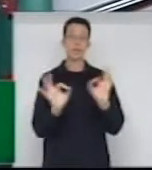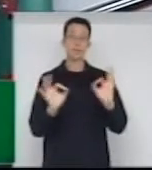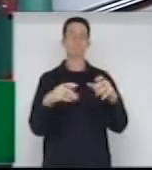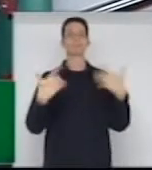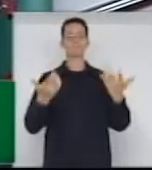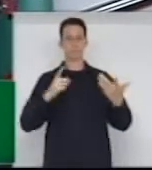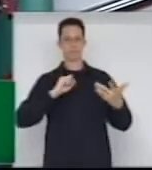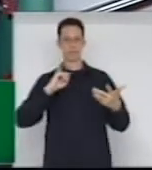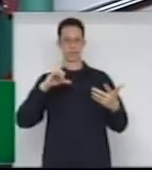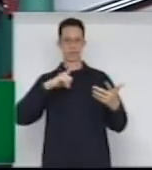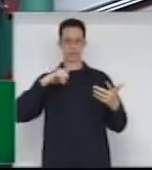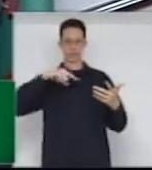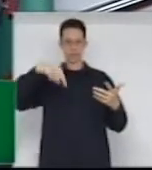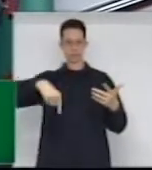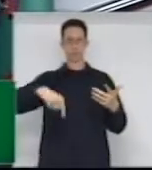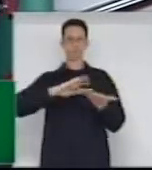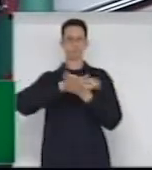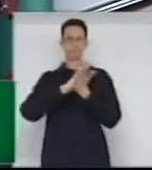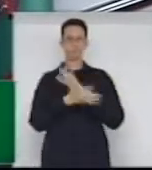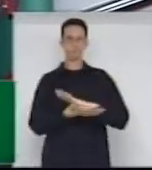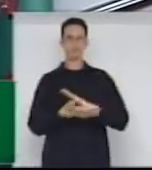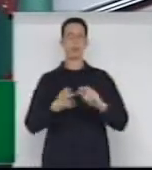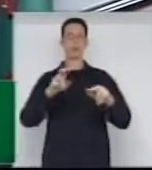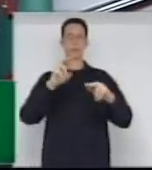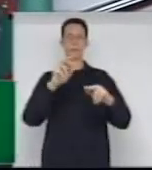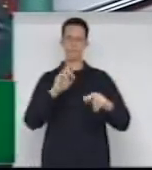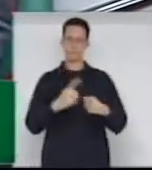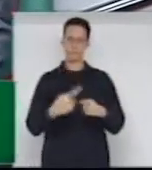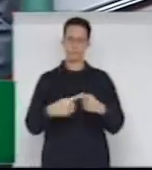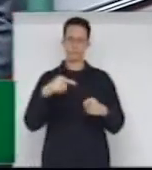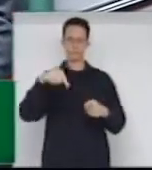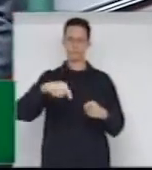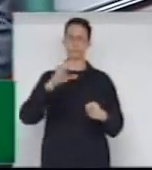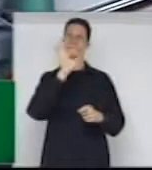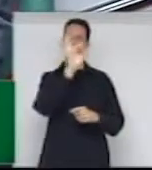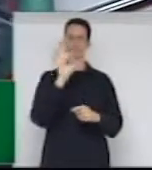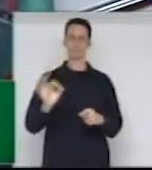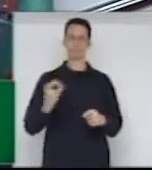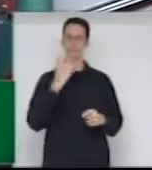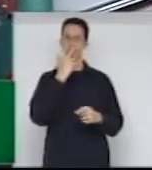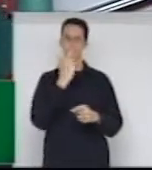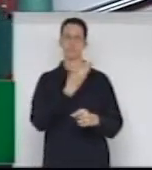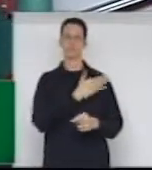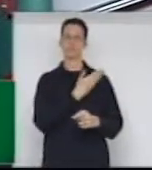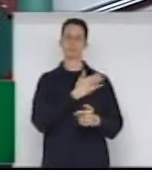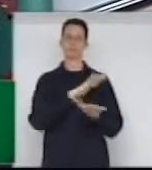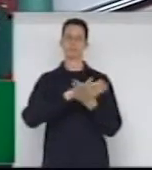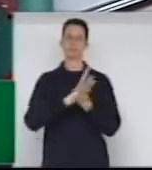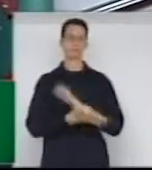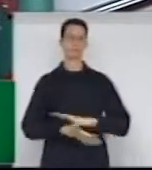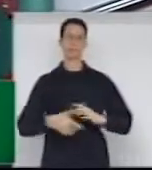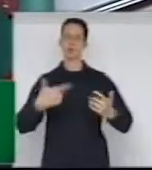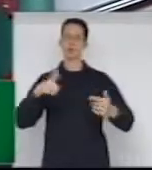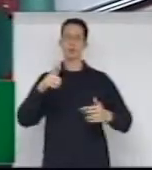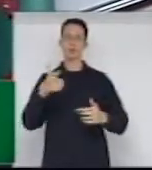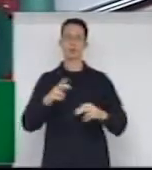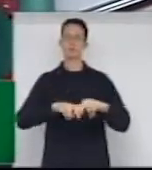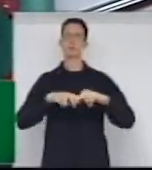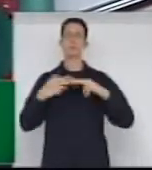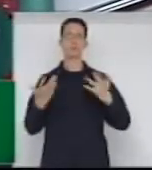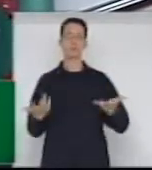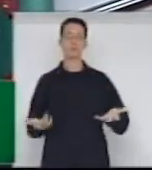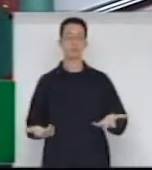esta porcentagem é totalmente discriminatória e sem razão. É inegável que as